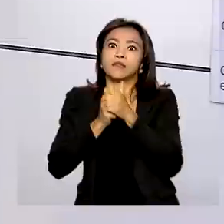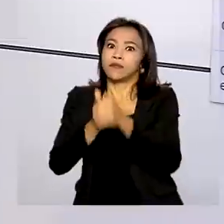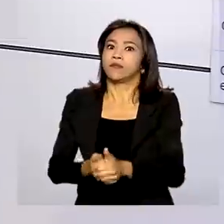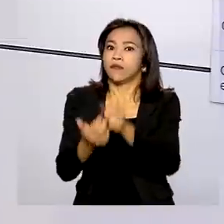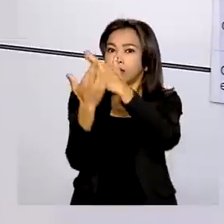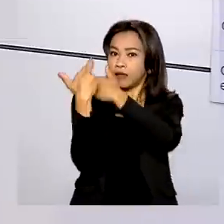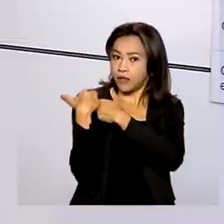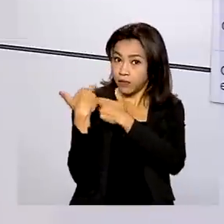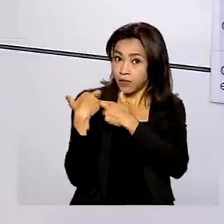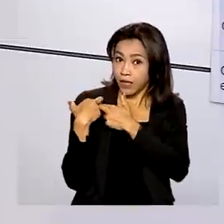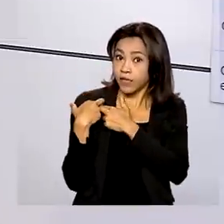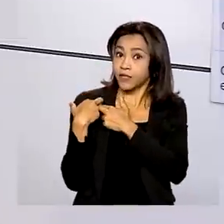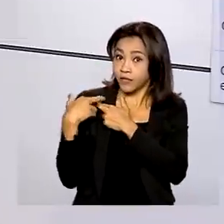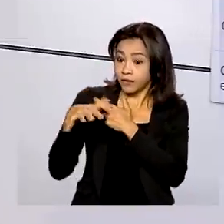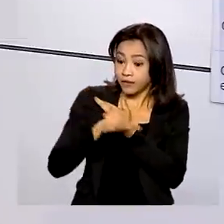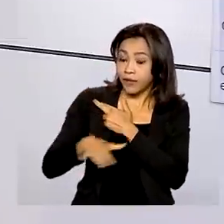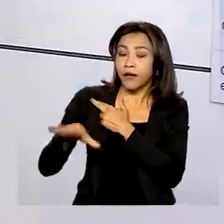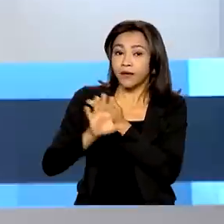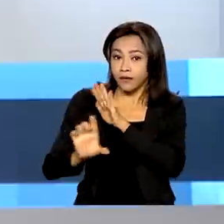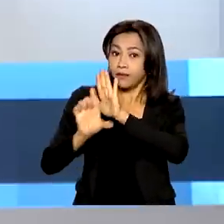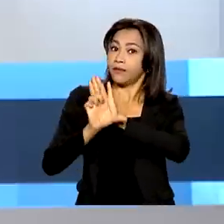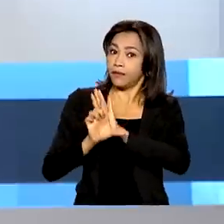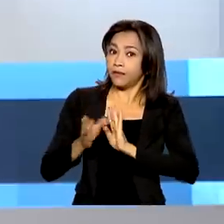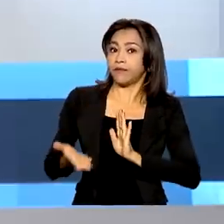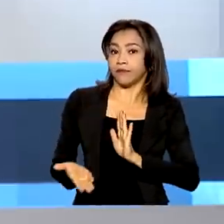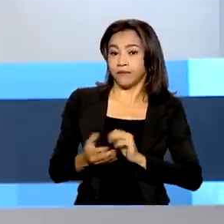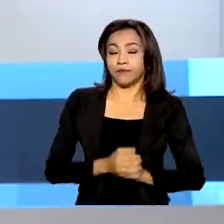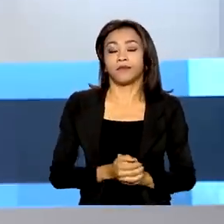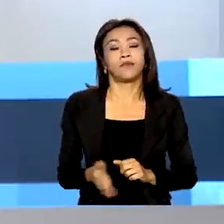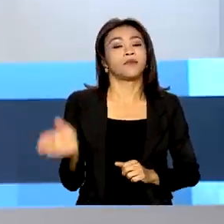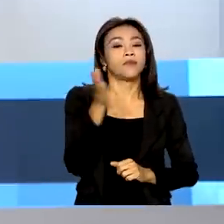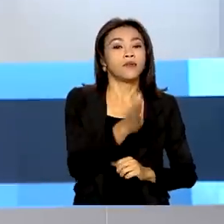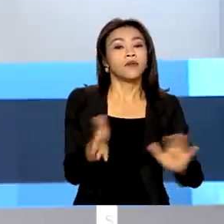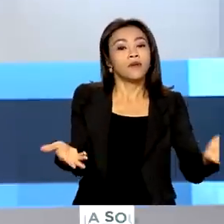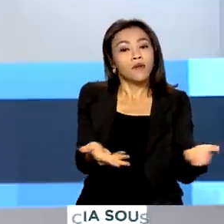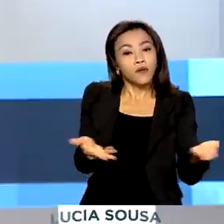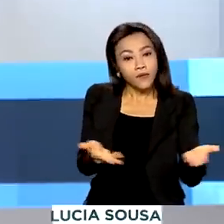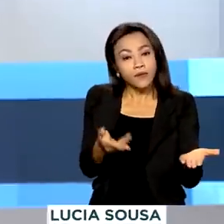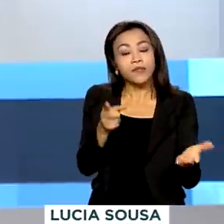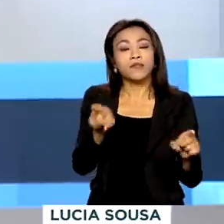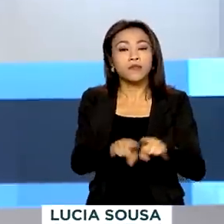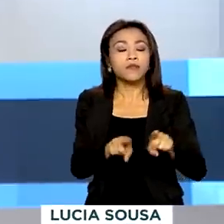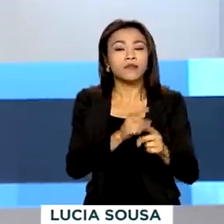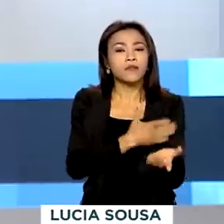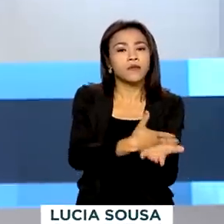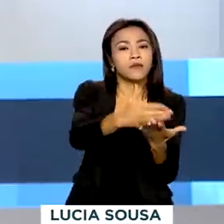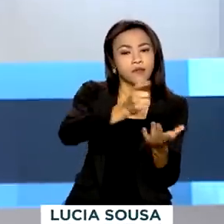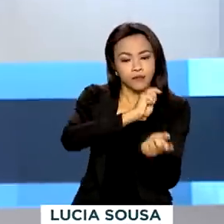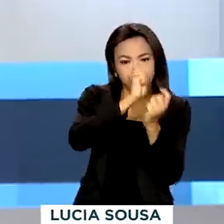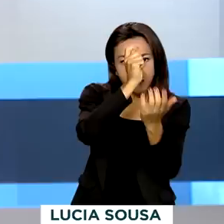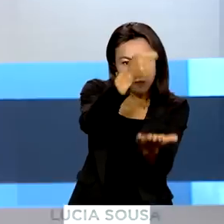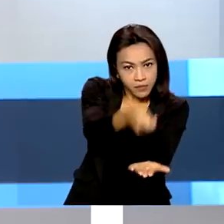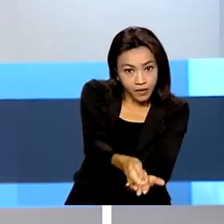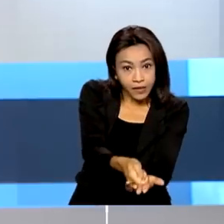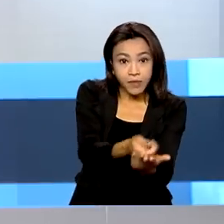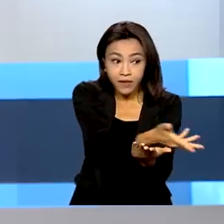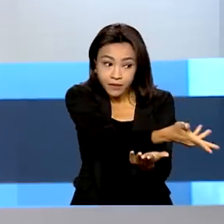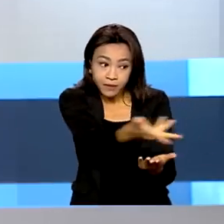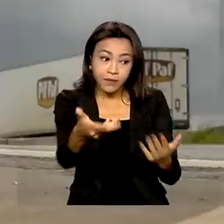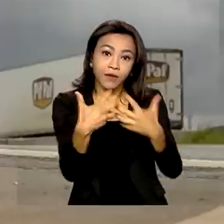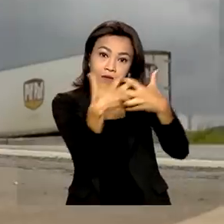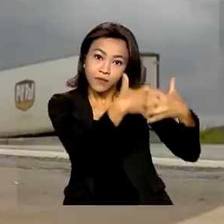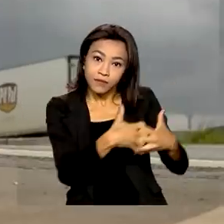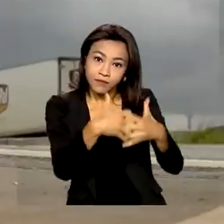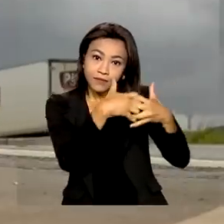fiscal que o nosso governo sempre preza. E hoje também começa o pagamento do benefício emergencial aos caminhoneiros.